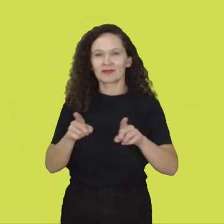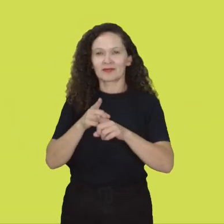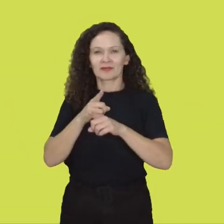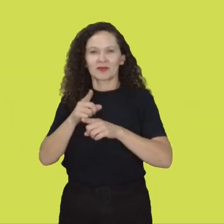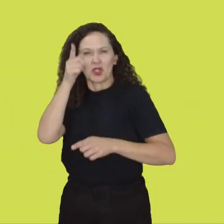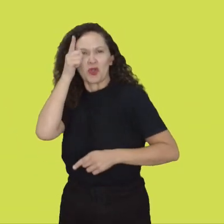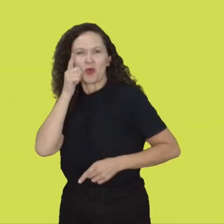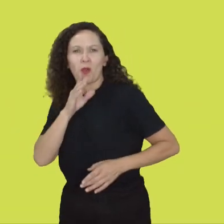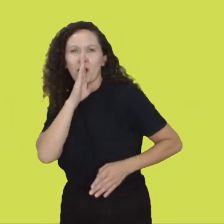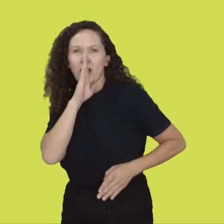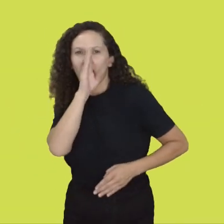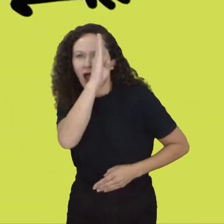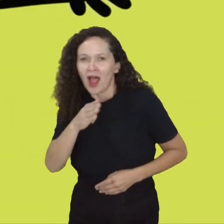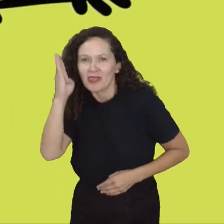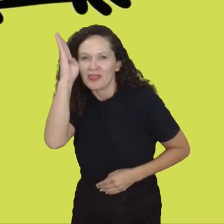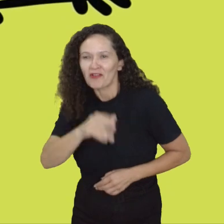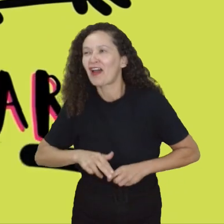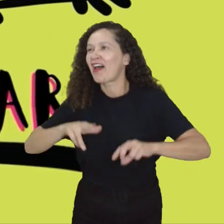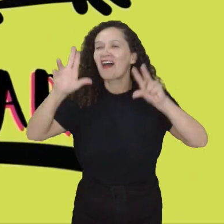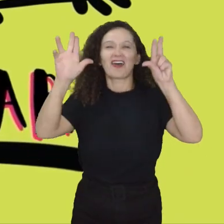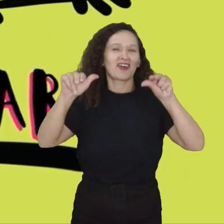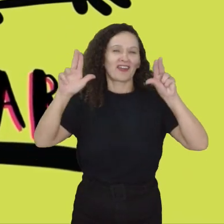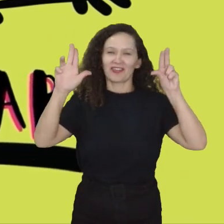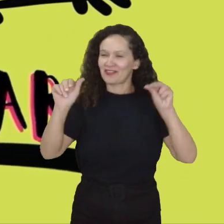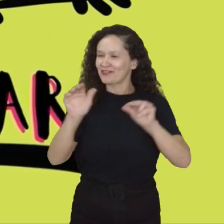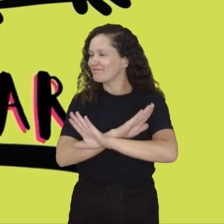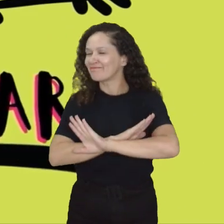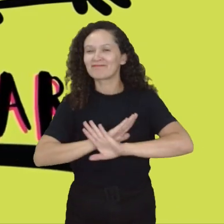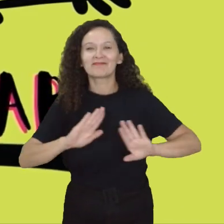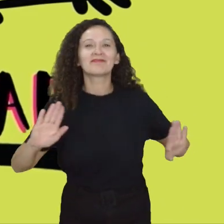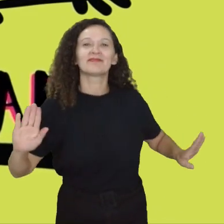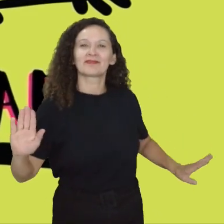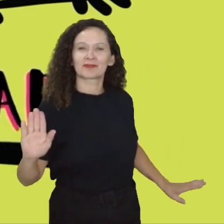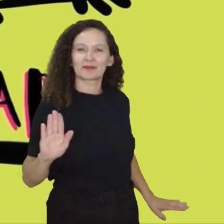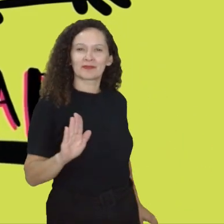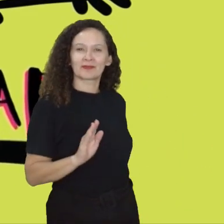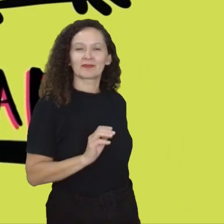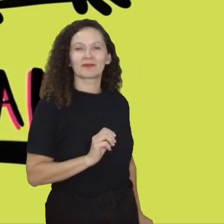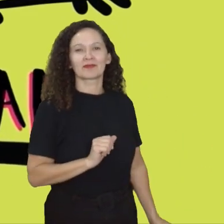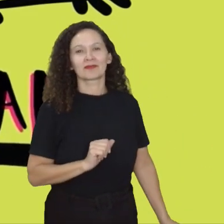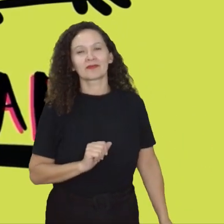Não vão mais conseguir me anular, me calar